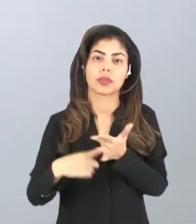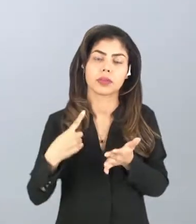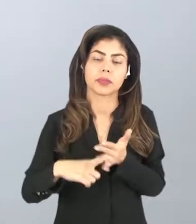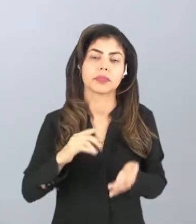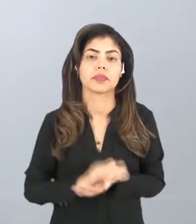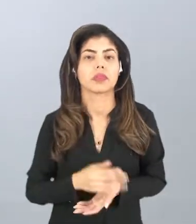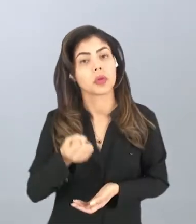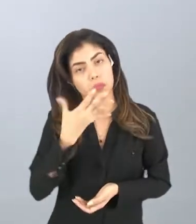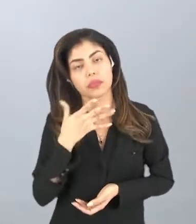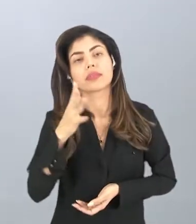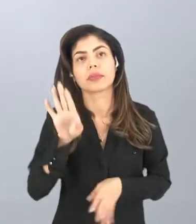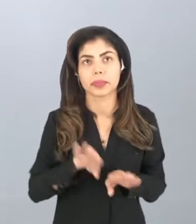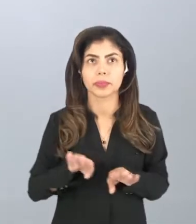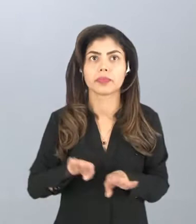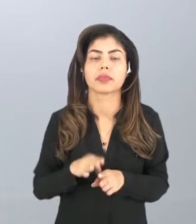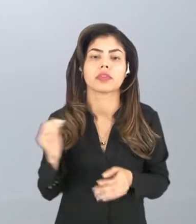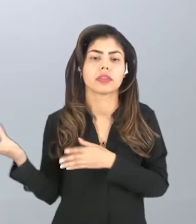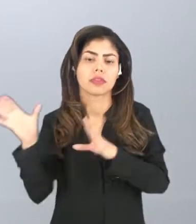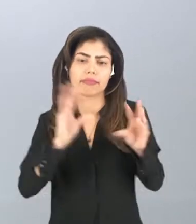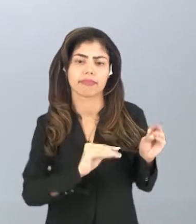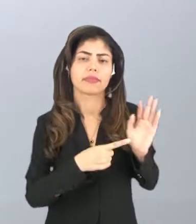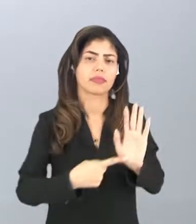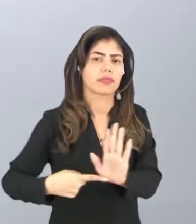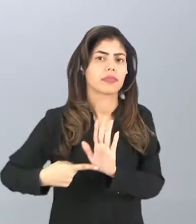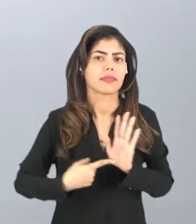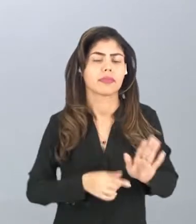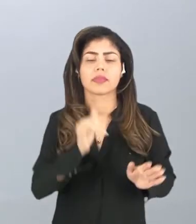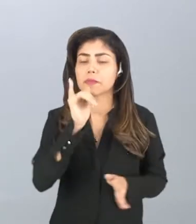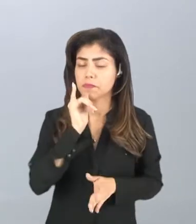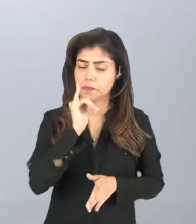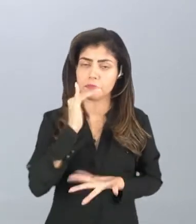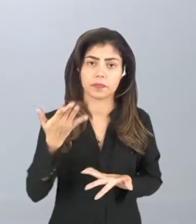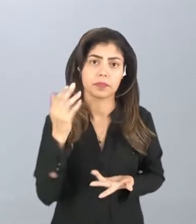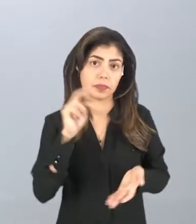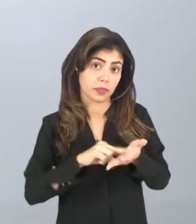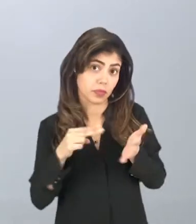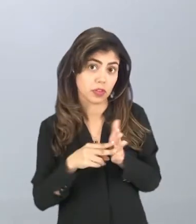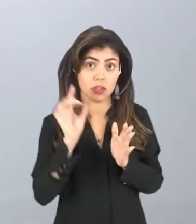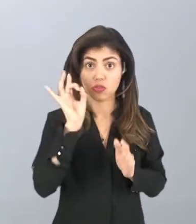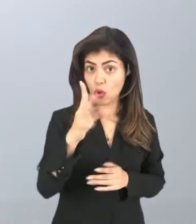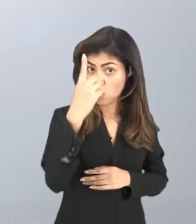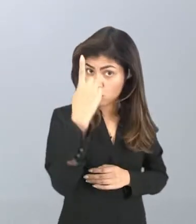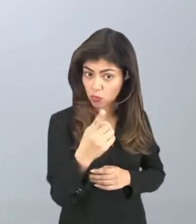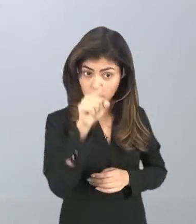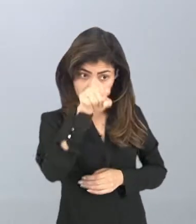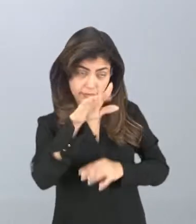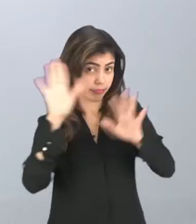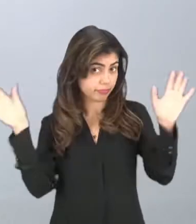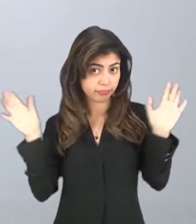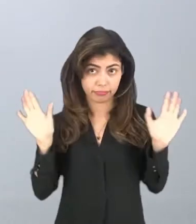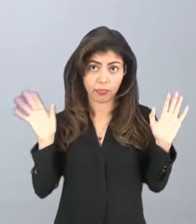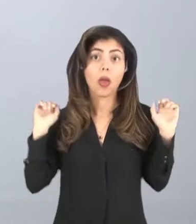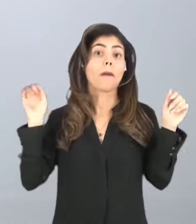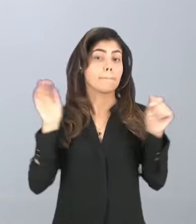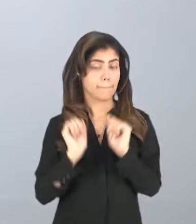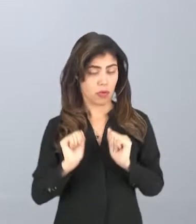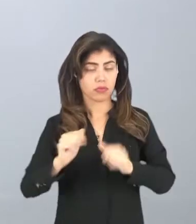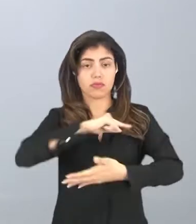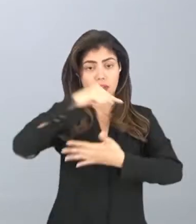né? Que é muito interessante. Quando a gente coloca esses exemplos, não quer dizer que existem somente aqueles, né? Porque existem